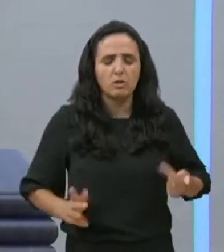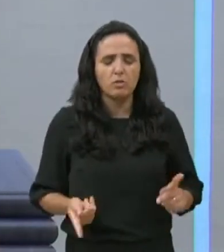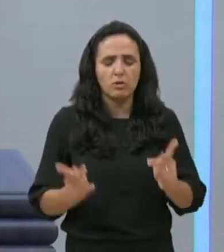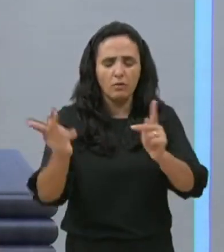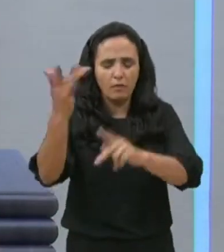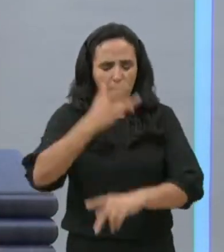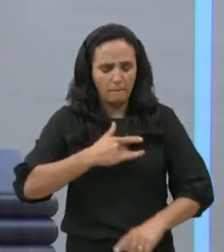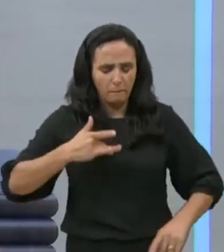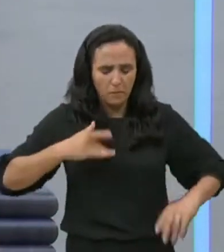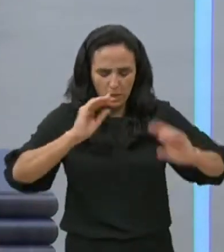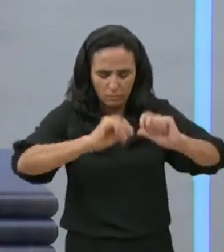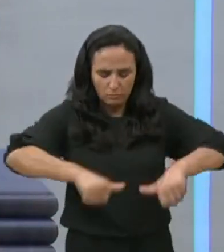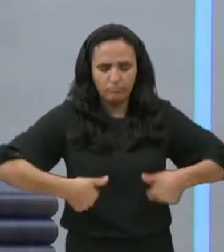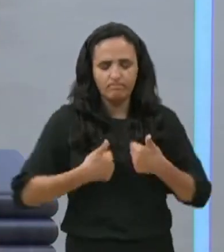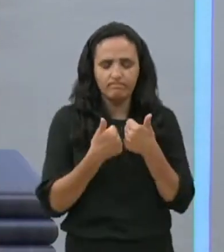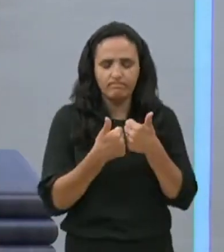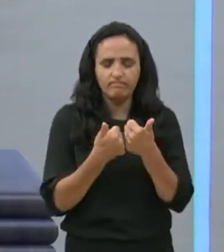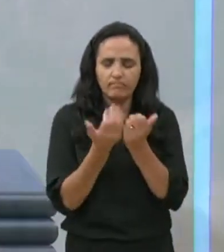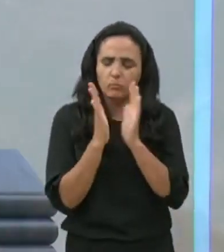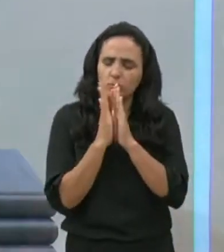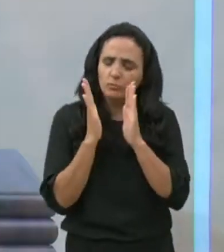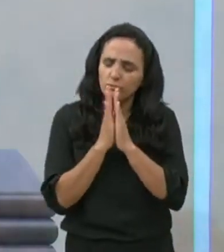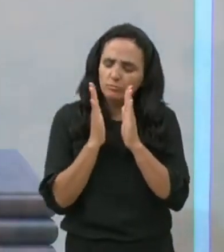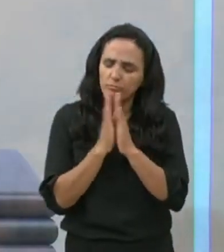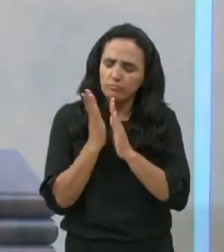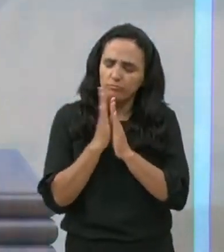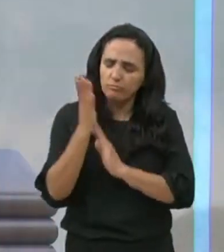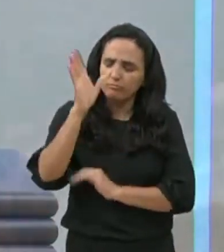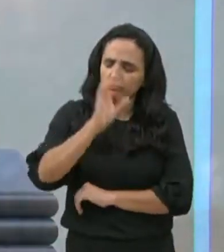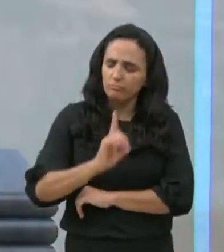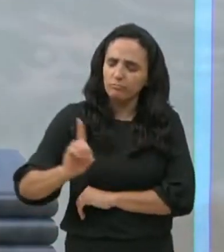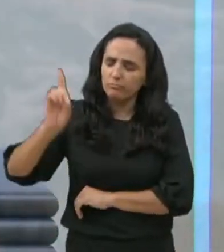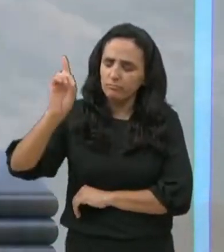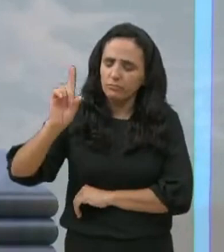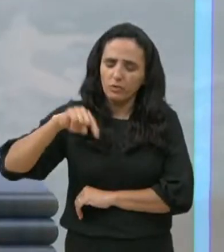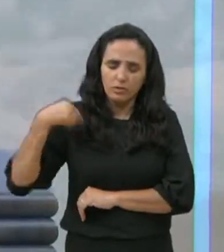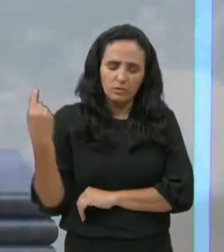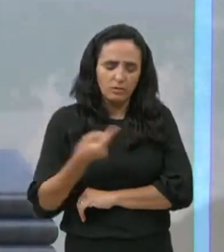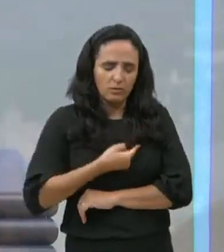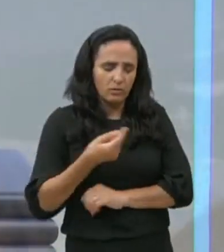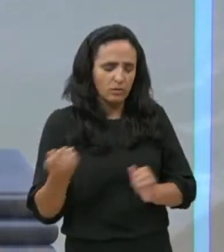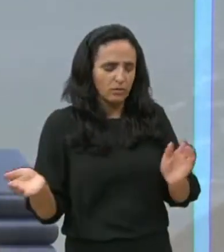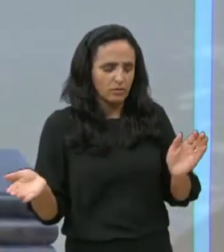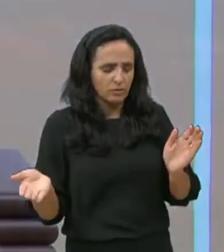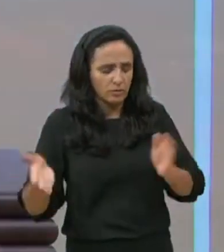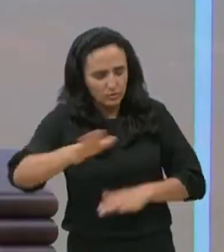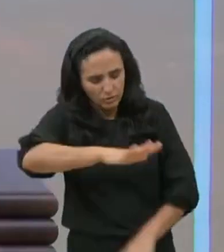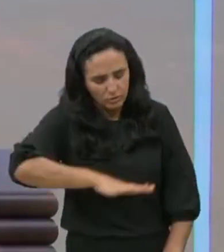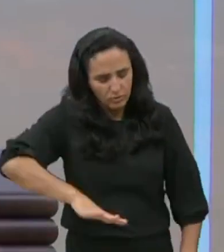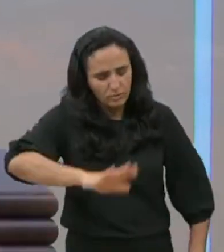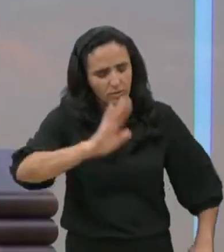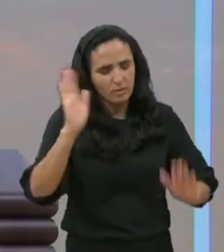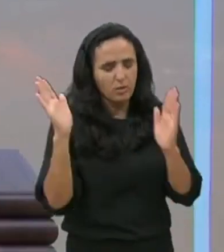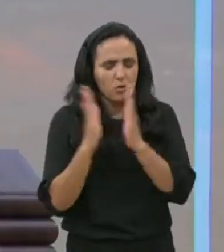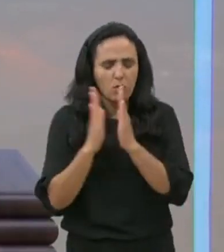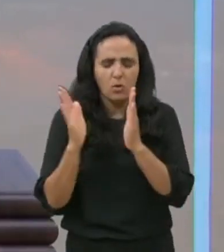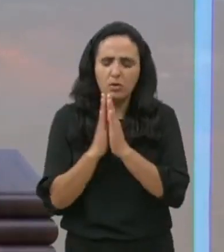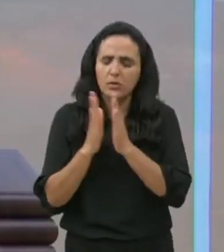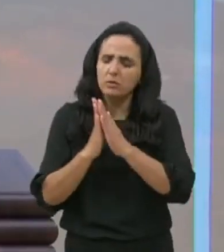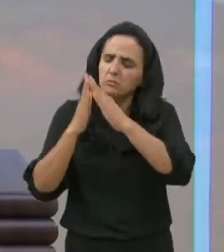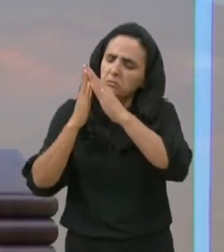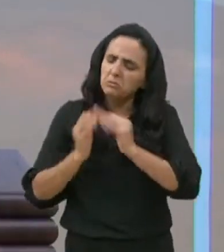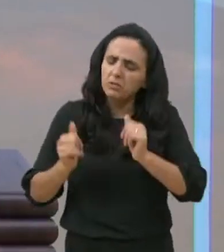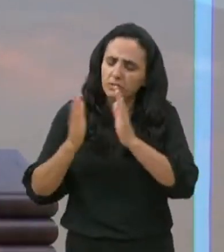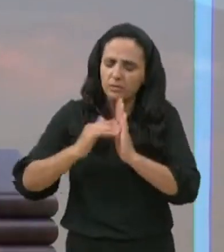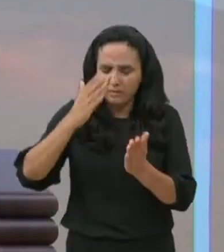recuperação, meu Pai, ó Deus, mas aqui está um povo clamando, aqui está um povo orando a Ti, Senhor,